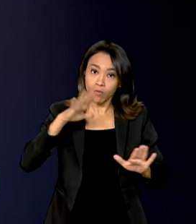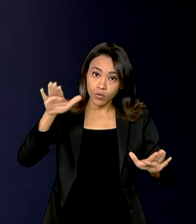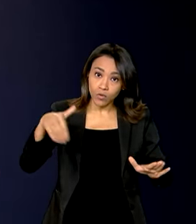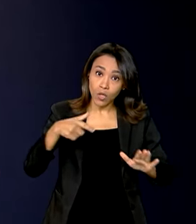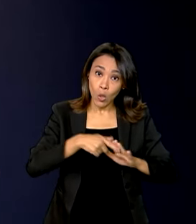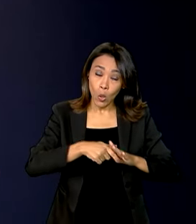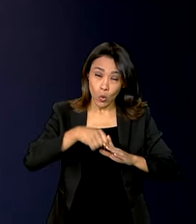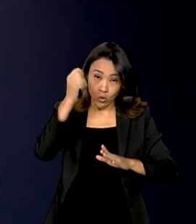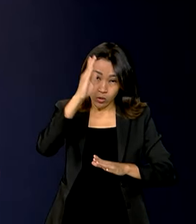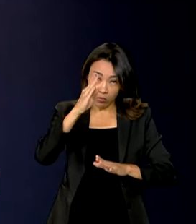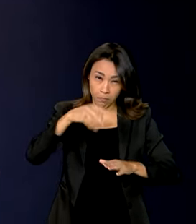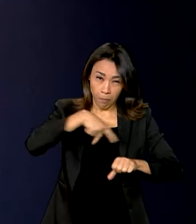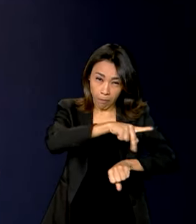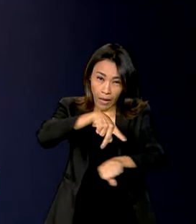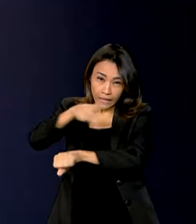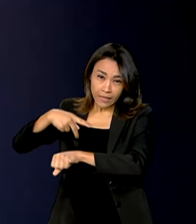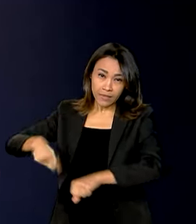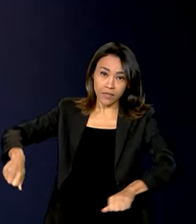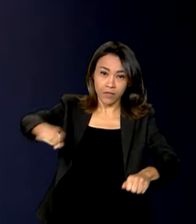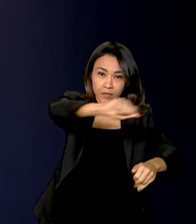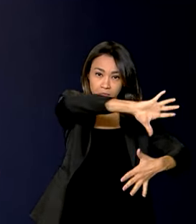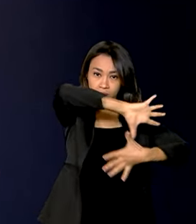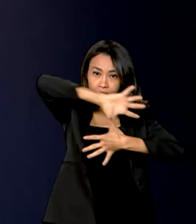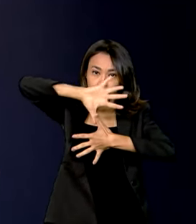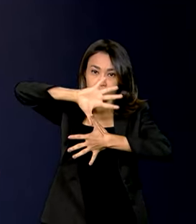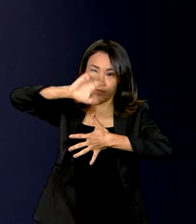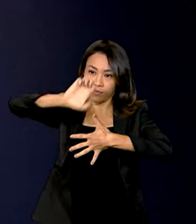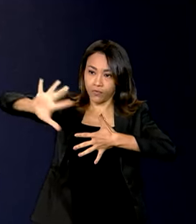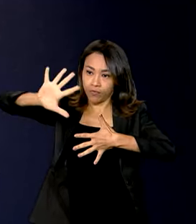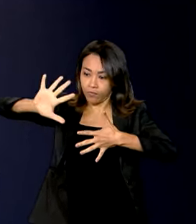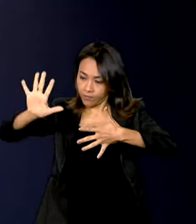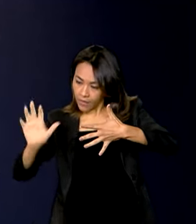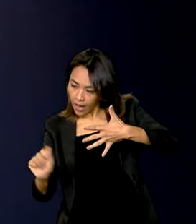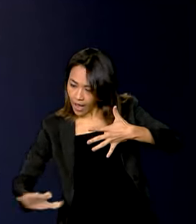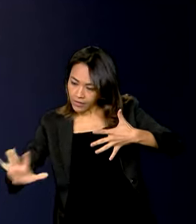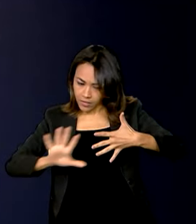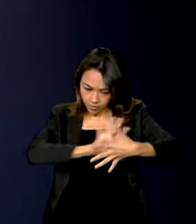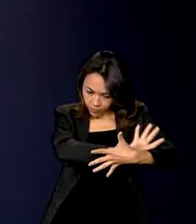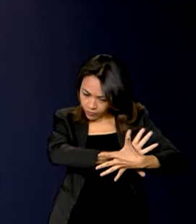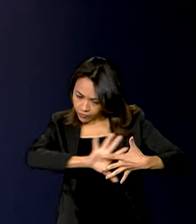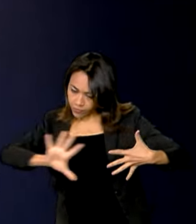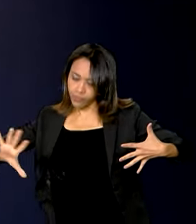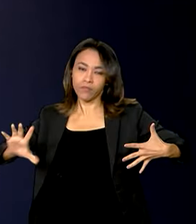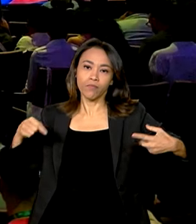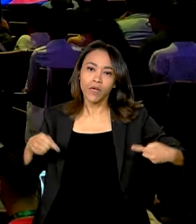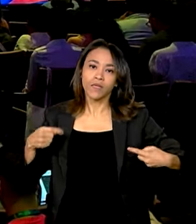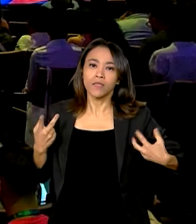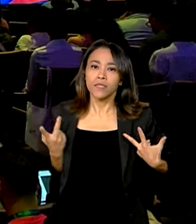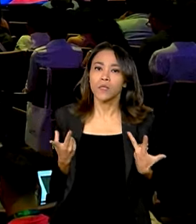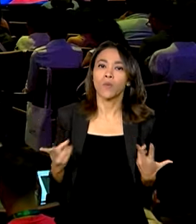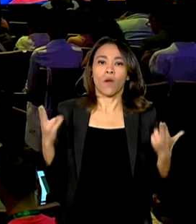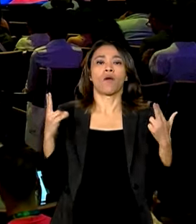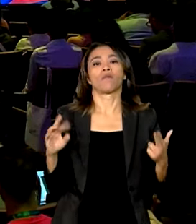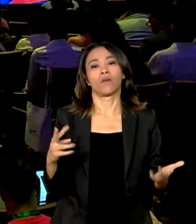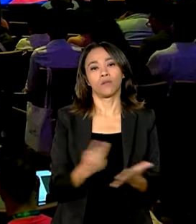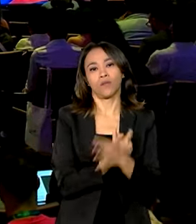global, especialmente aqueles que vivem realidades similares às nossas. Durante o evento,